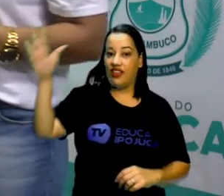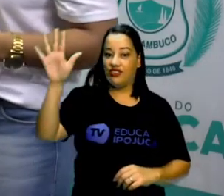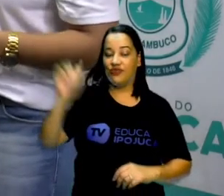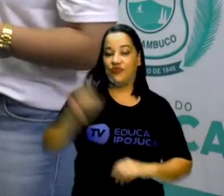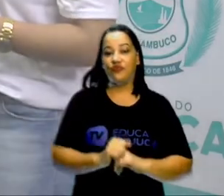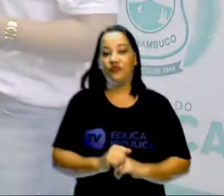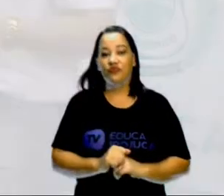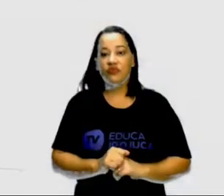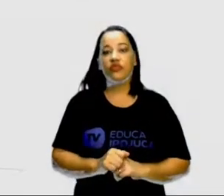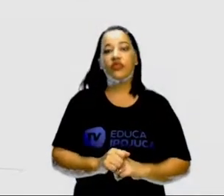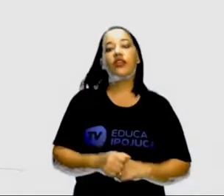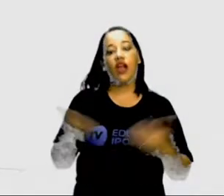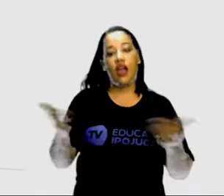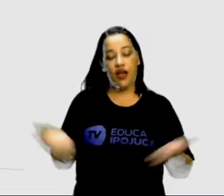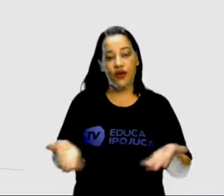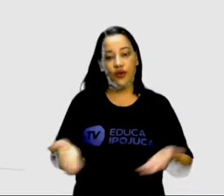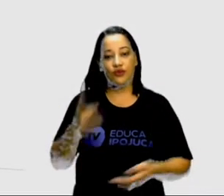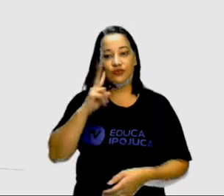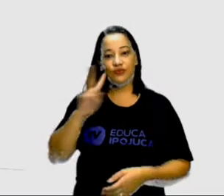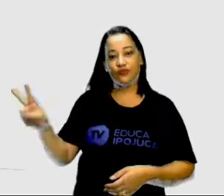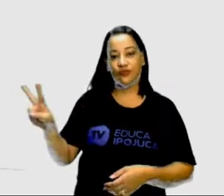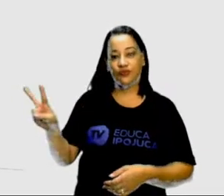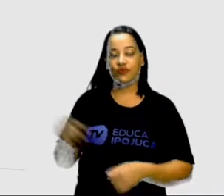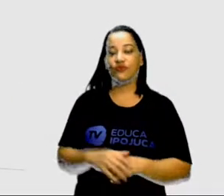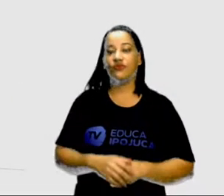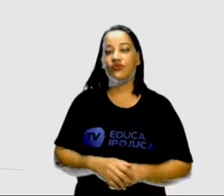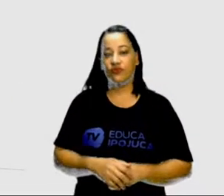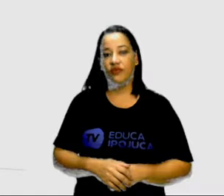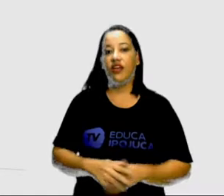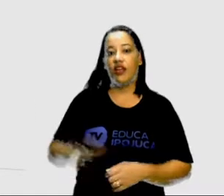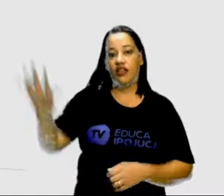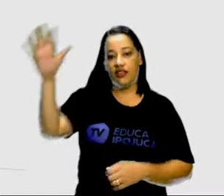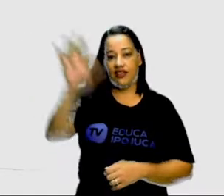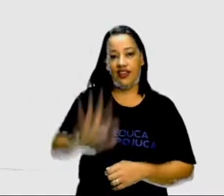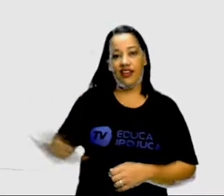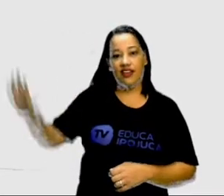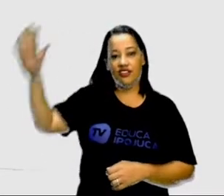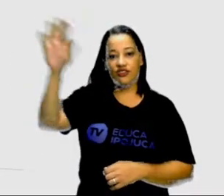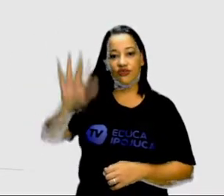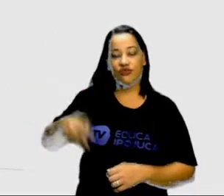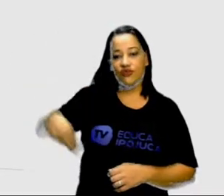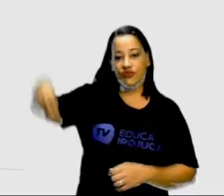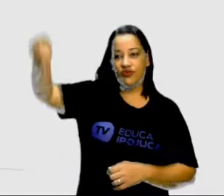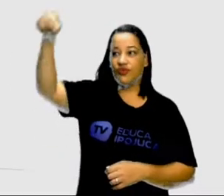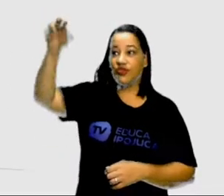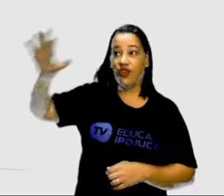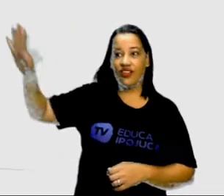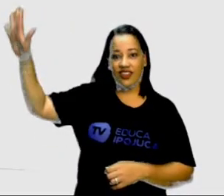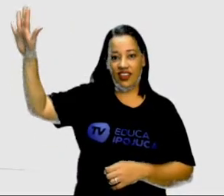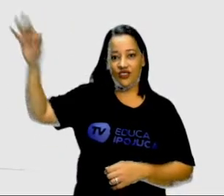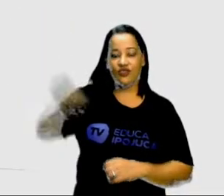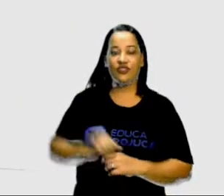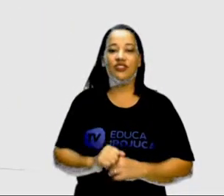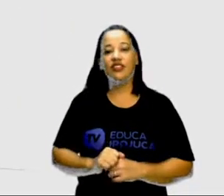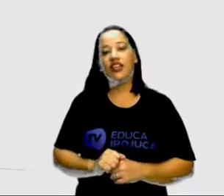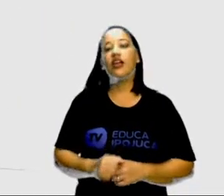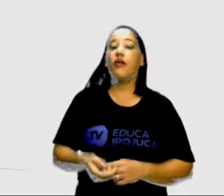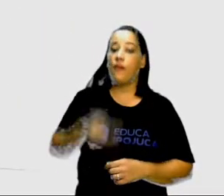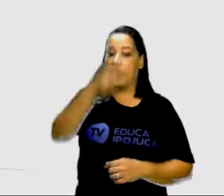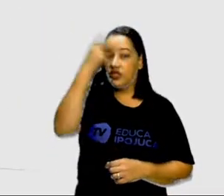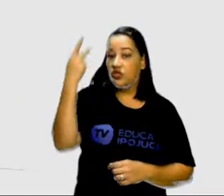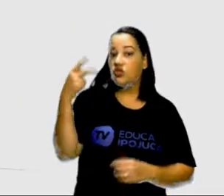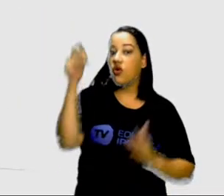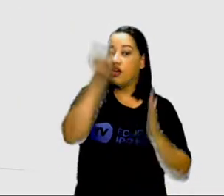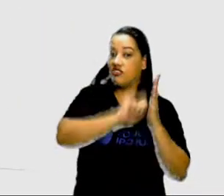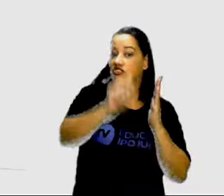Trago para vocês agora a visualização Da nossa região nordeste E dos grandes escritores Poetas da